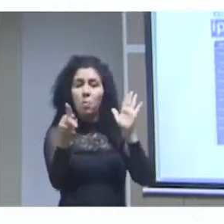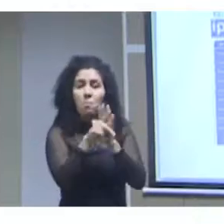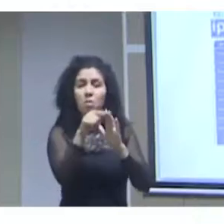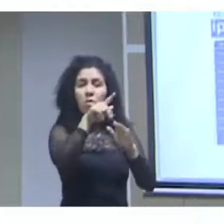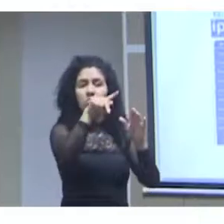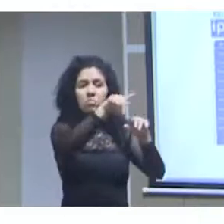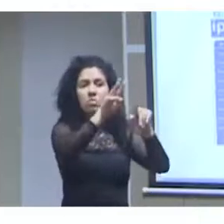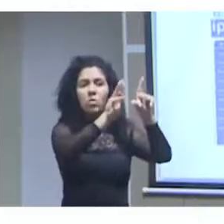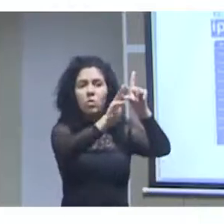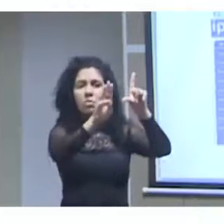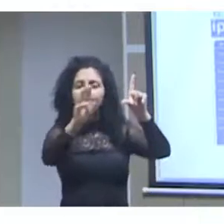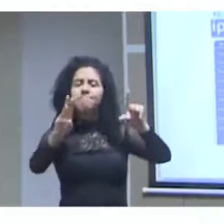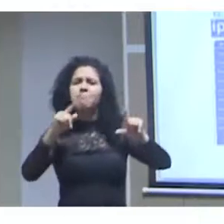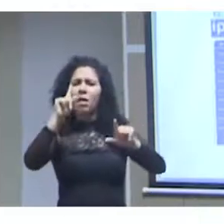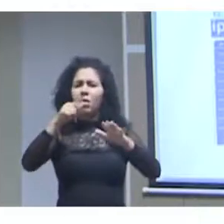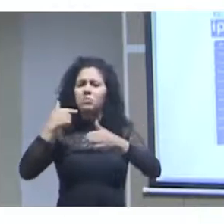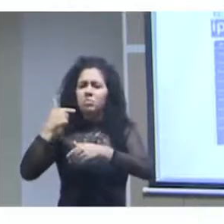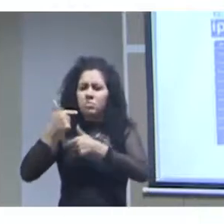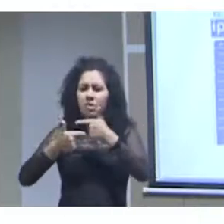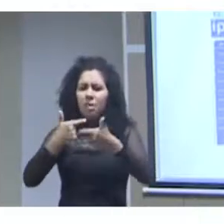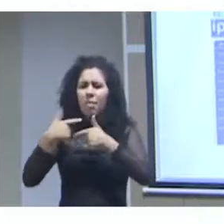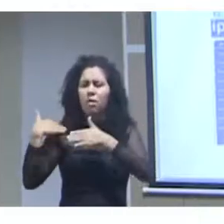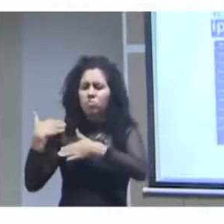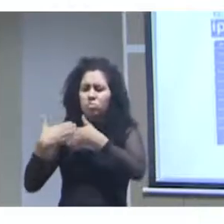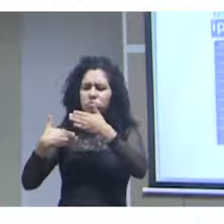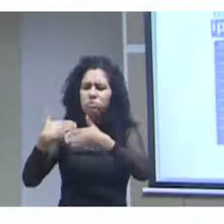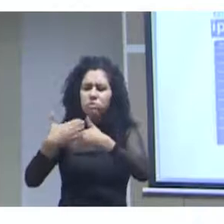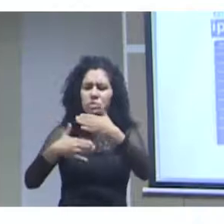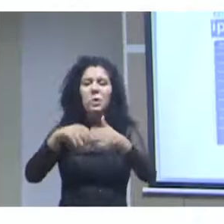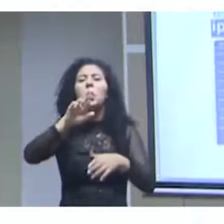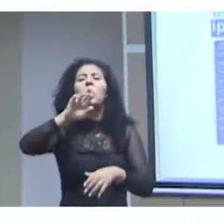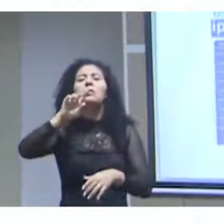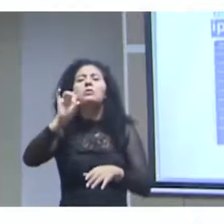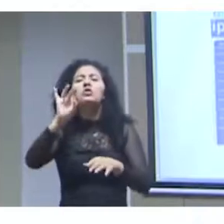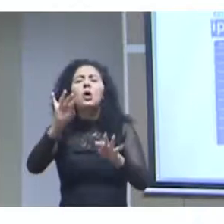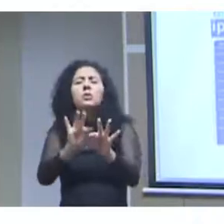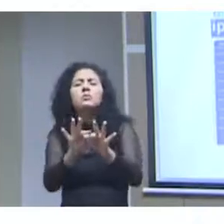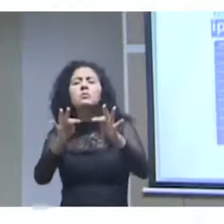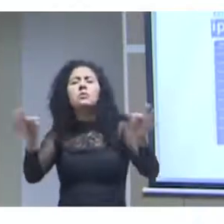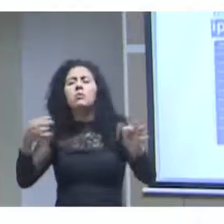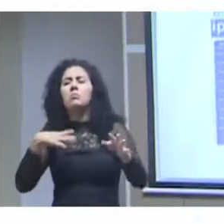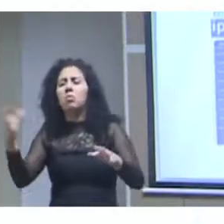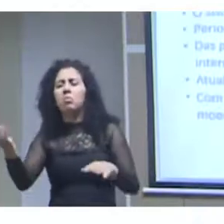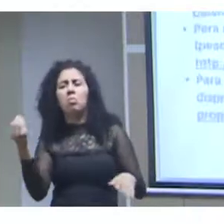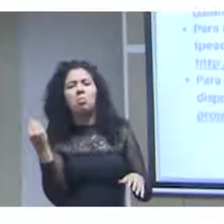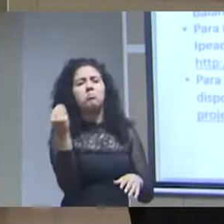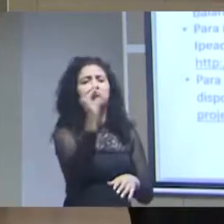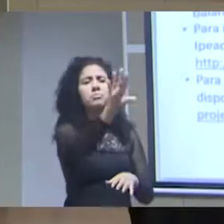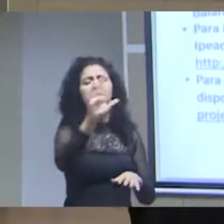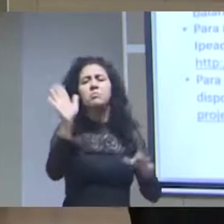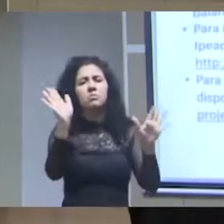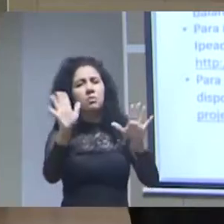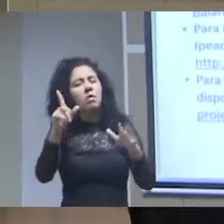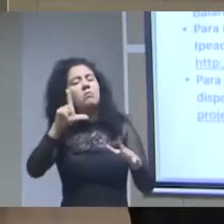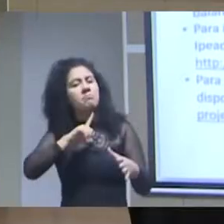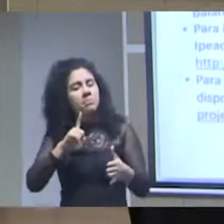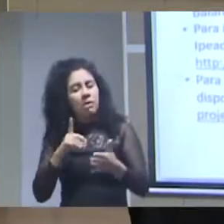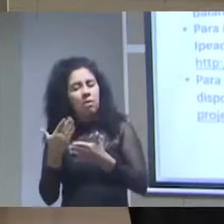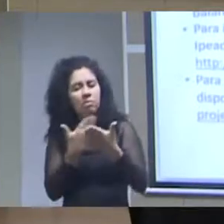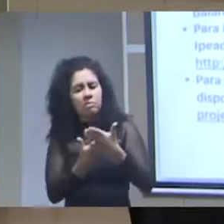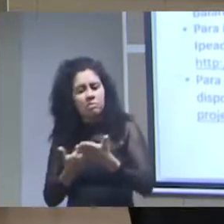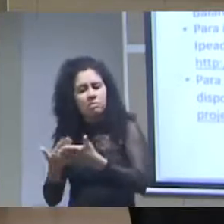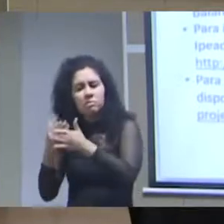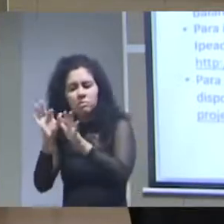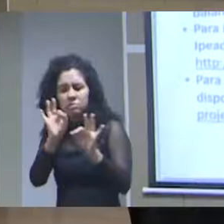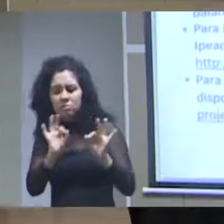não basta disponibilizar em um ano e não ter continuidade da atualização os